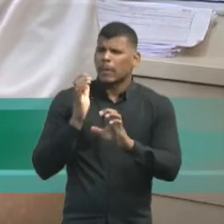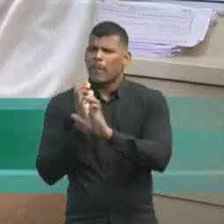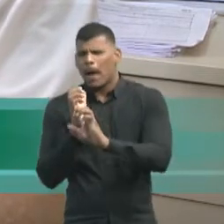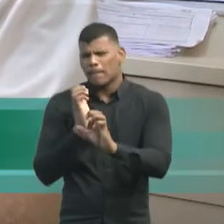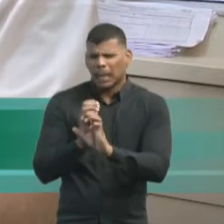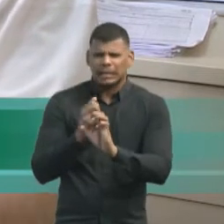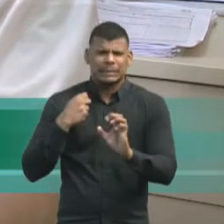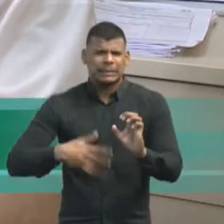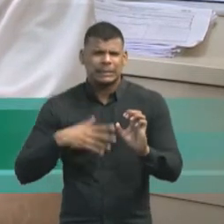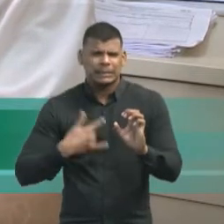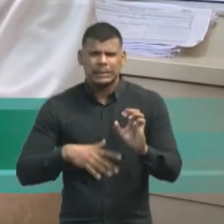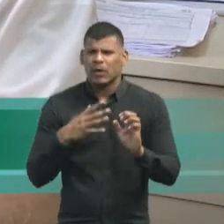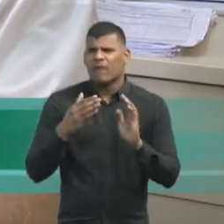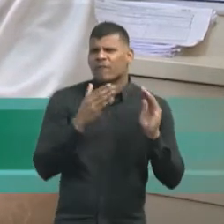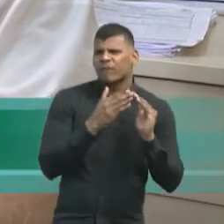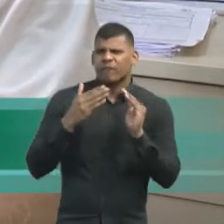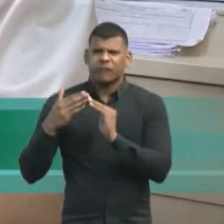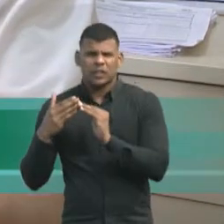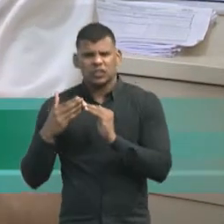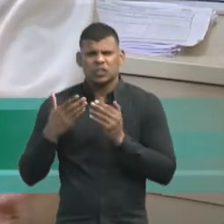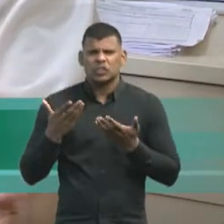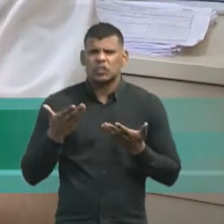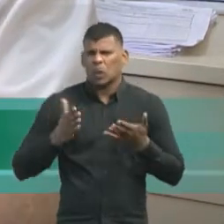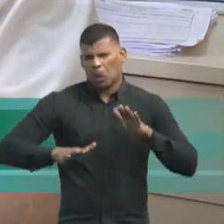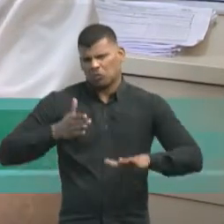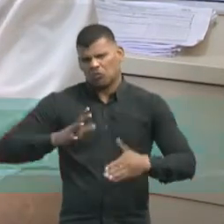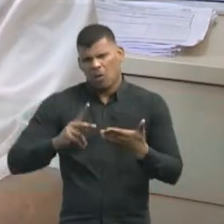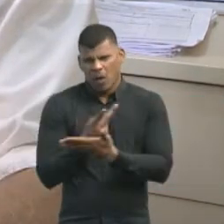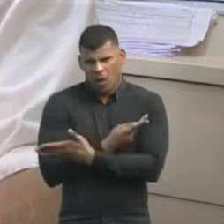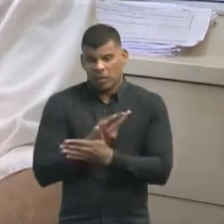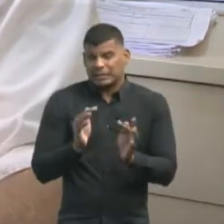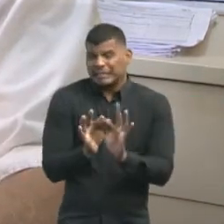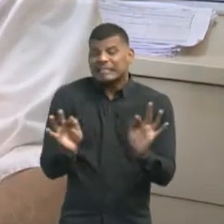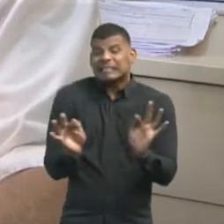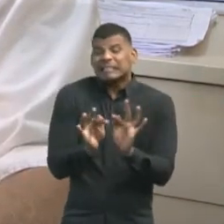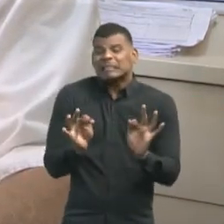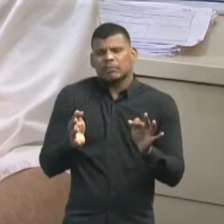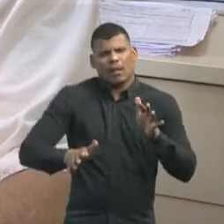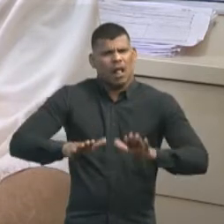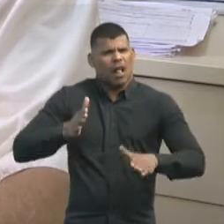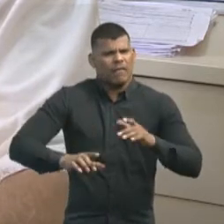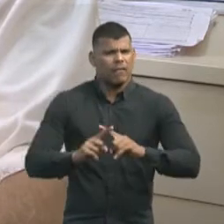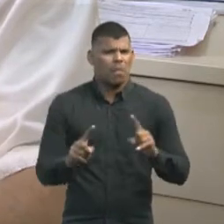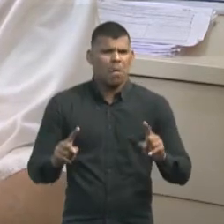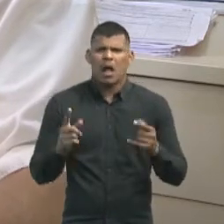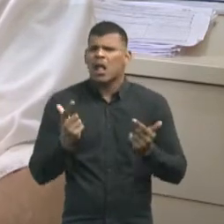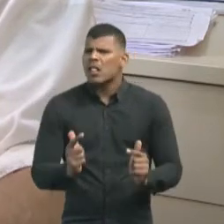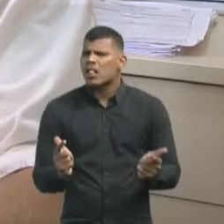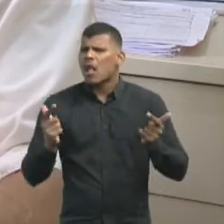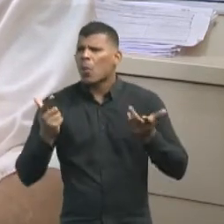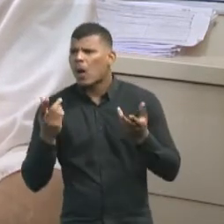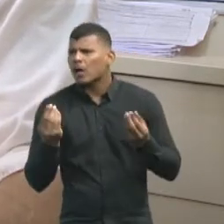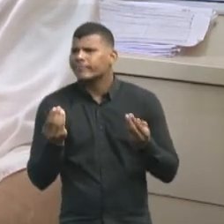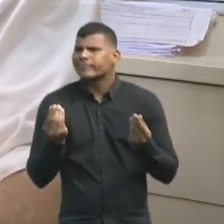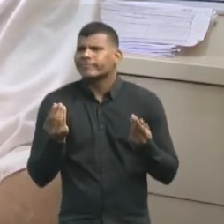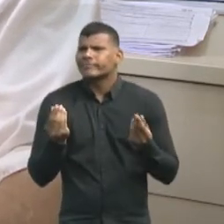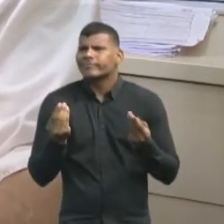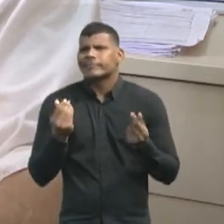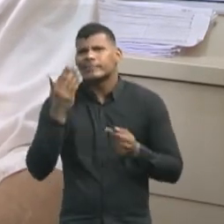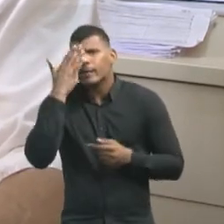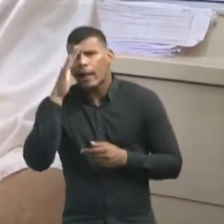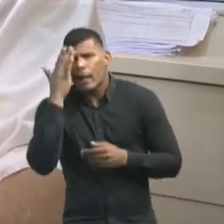os vizinhos com o outro, por motivos às vezes tão simples, né? Mas como eles não têm aquele conhecimento do